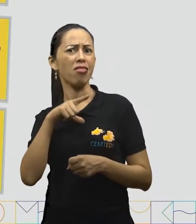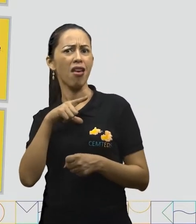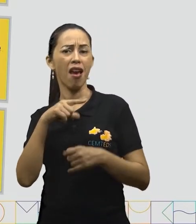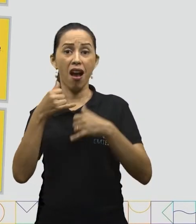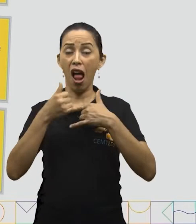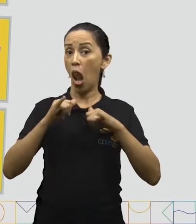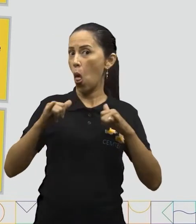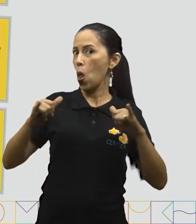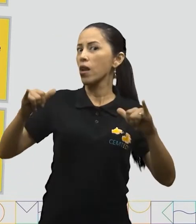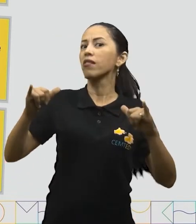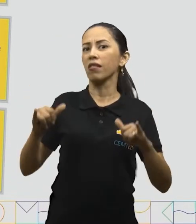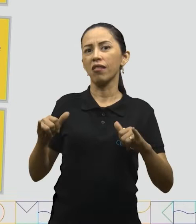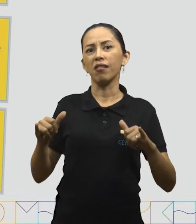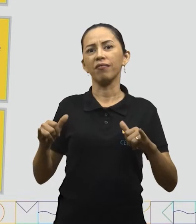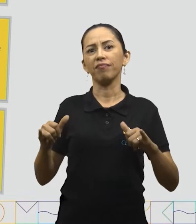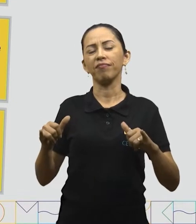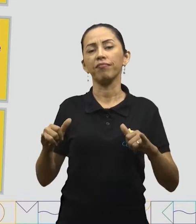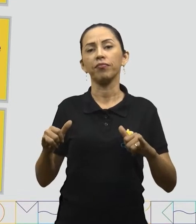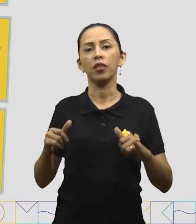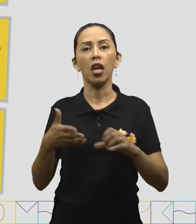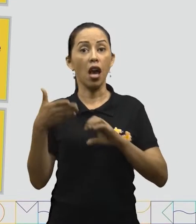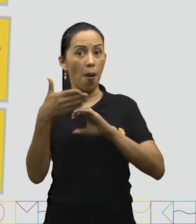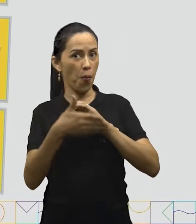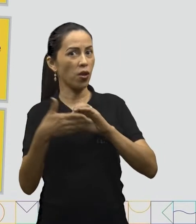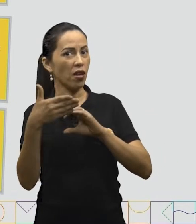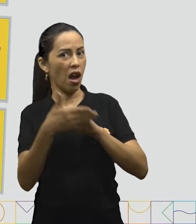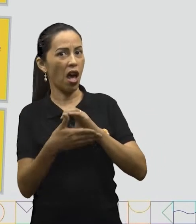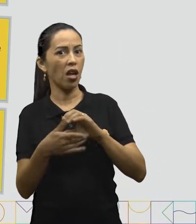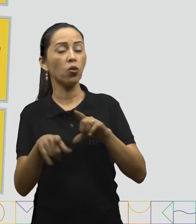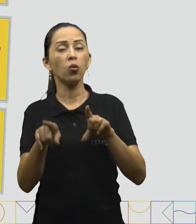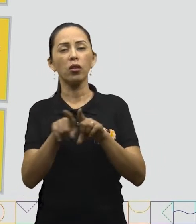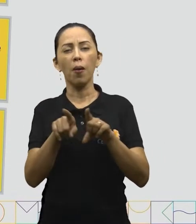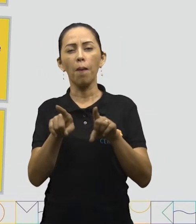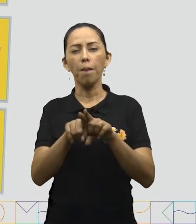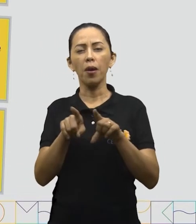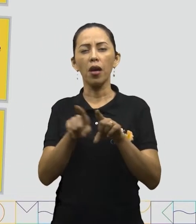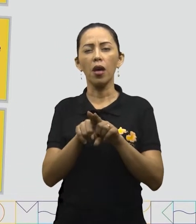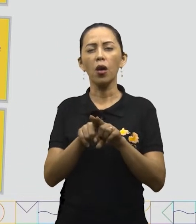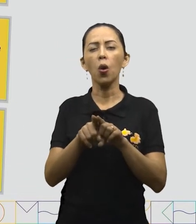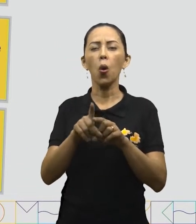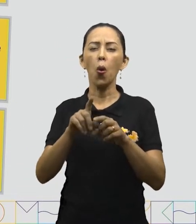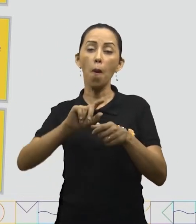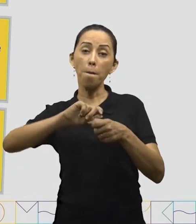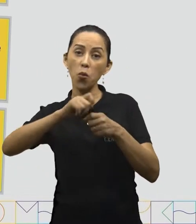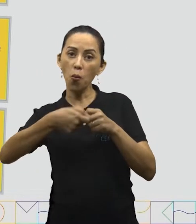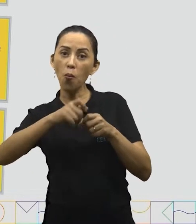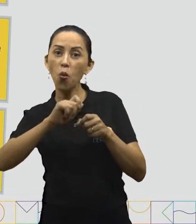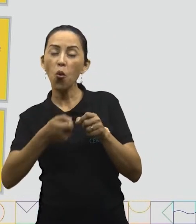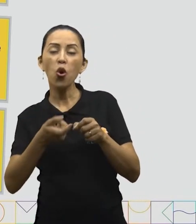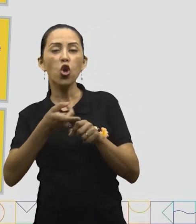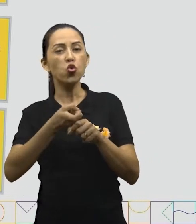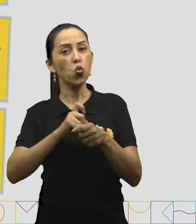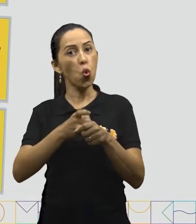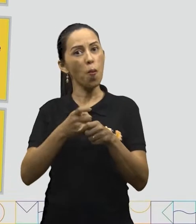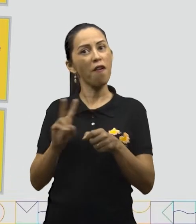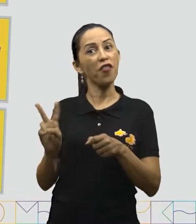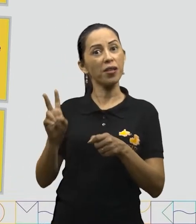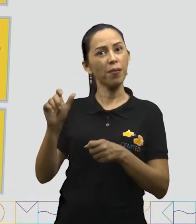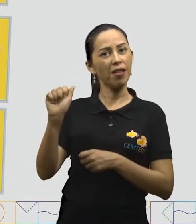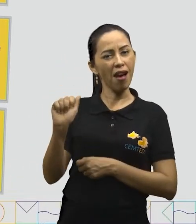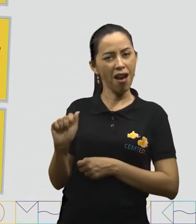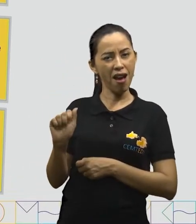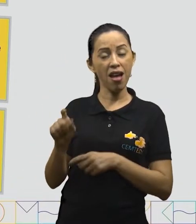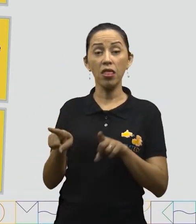tucumã, sendo par de frutos ricos em vitamina A. Banana frita, par de fruta,